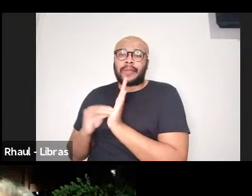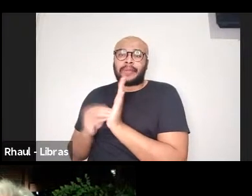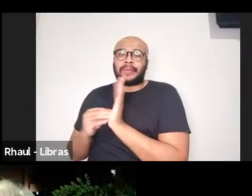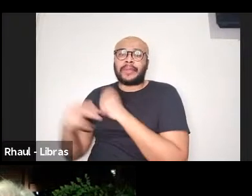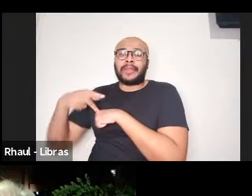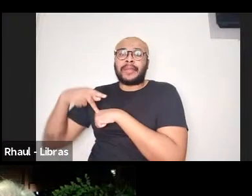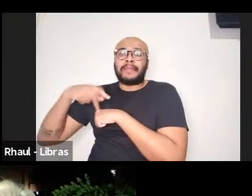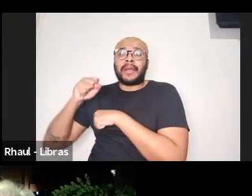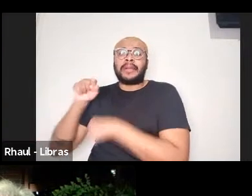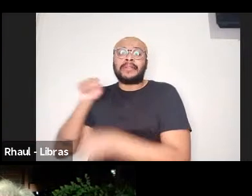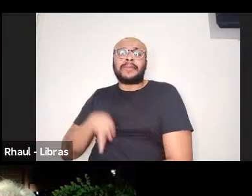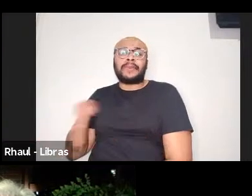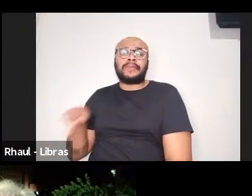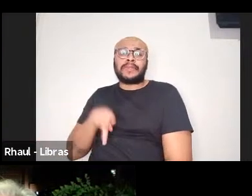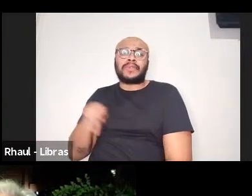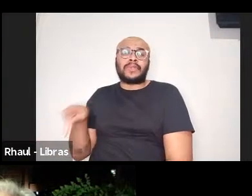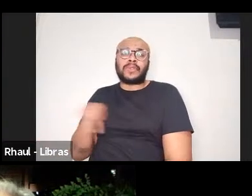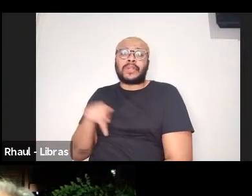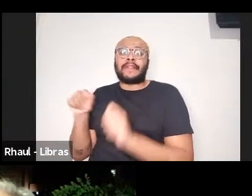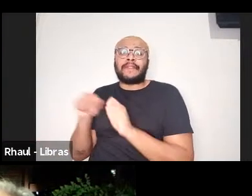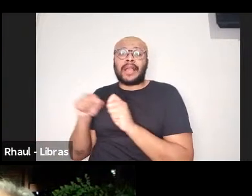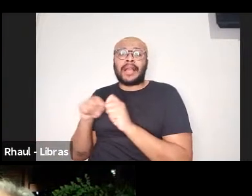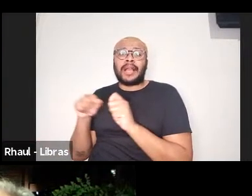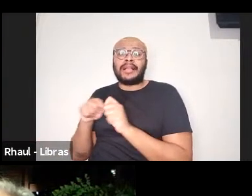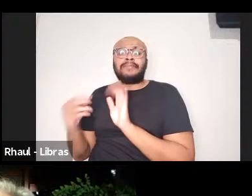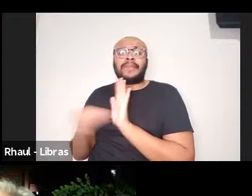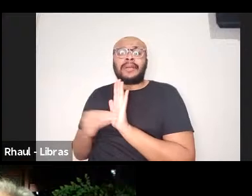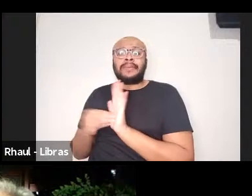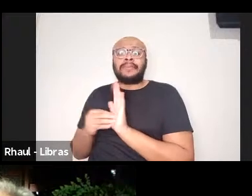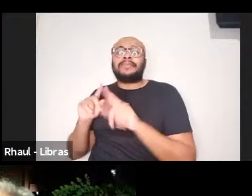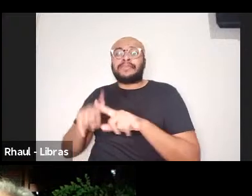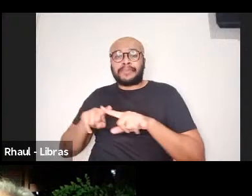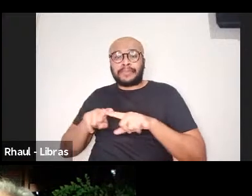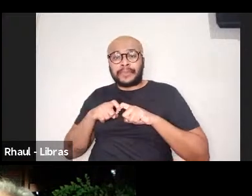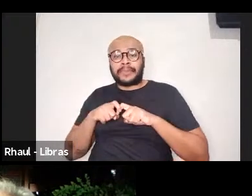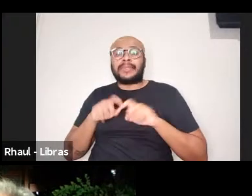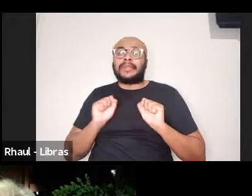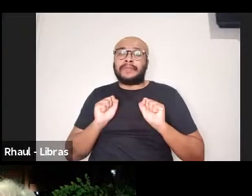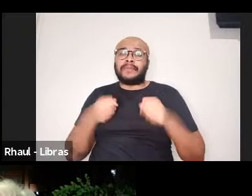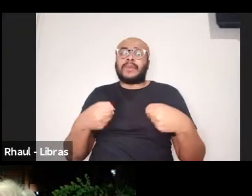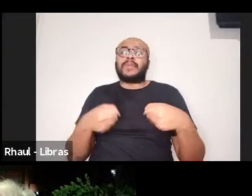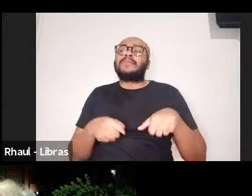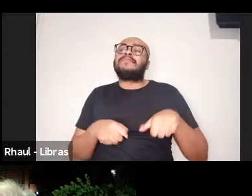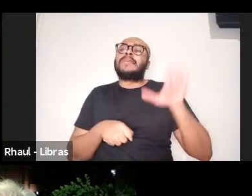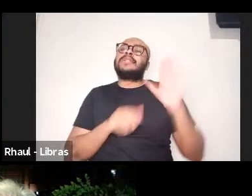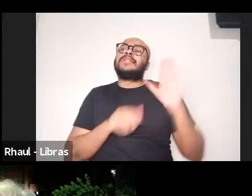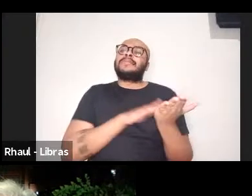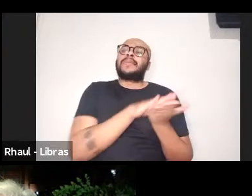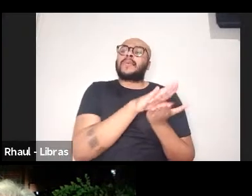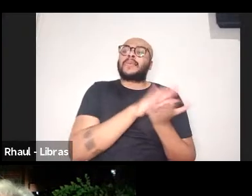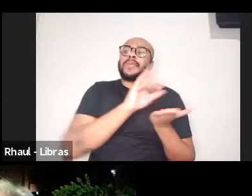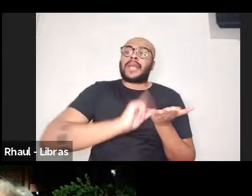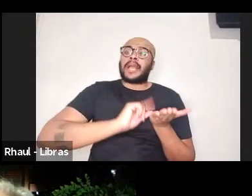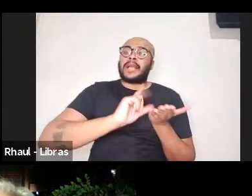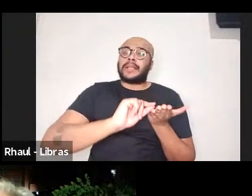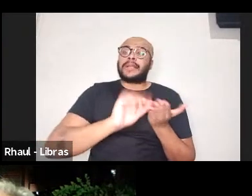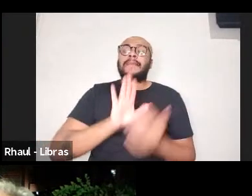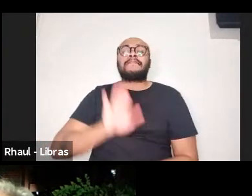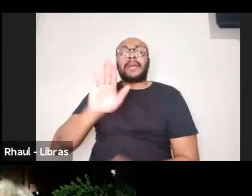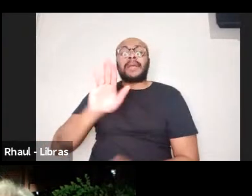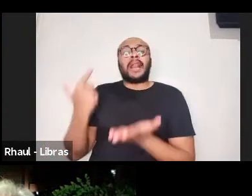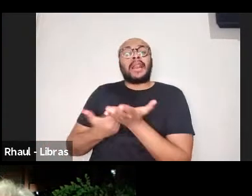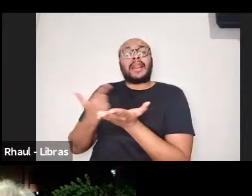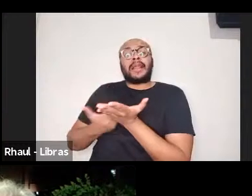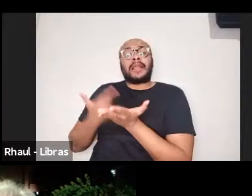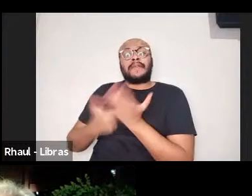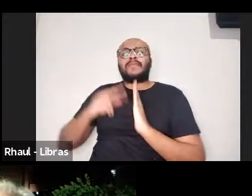precisam fazer. Então, há um investimento maior na produção do artigo, embora os livros sejam